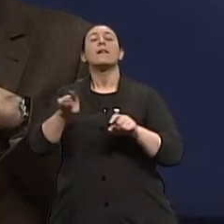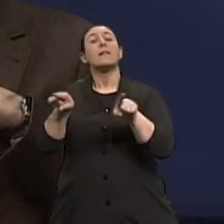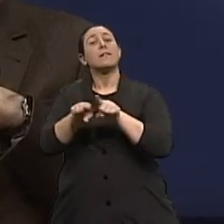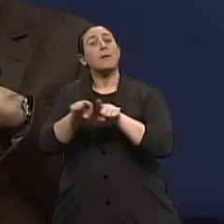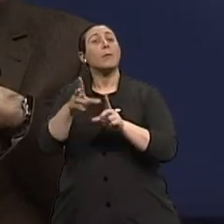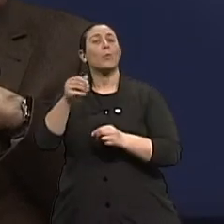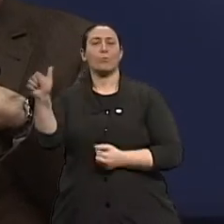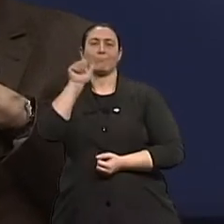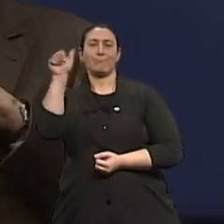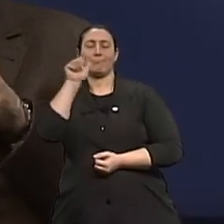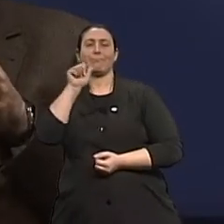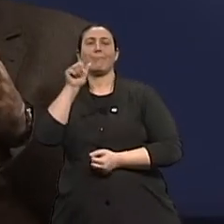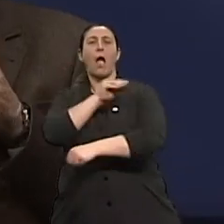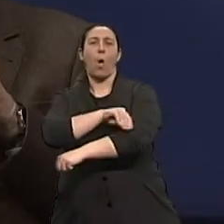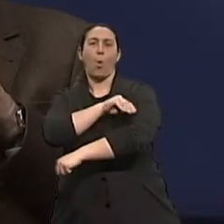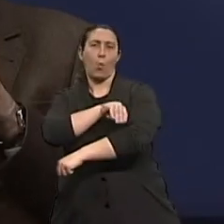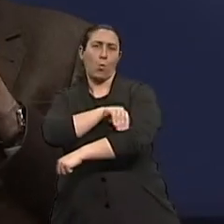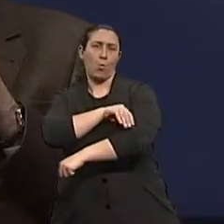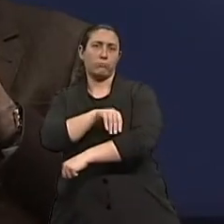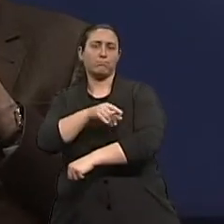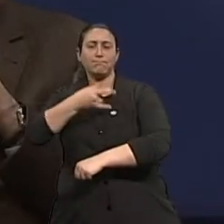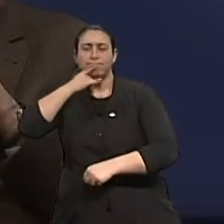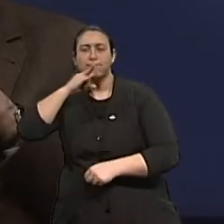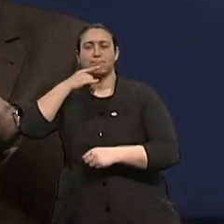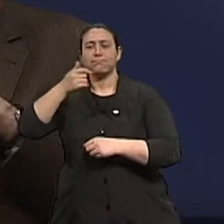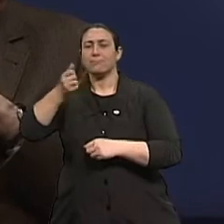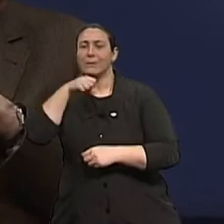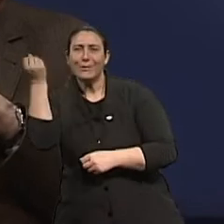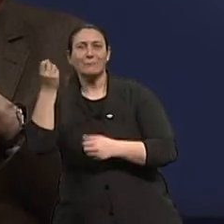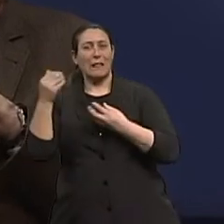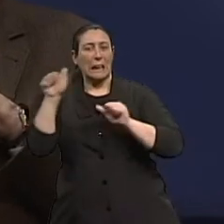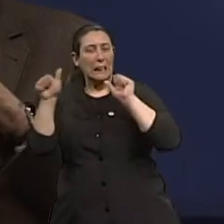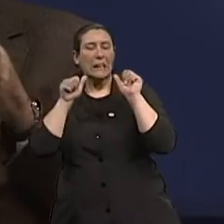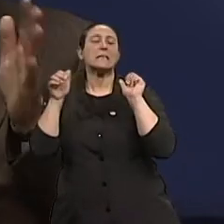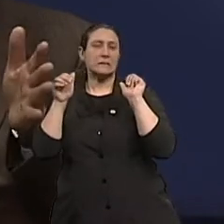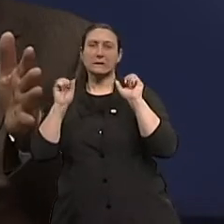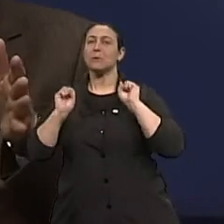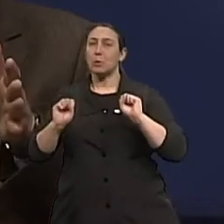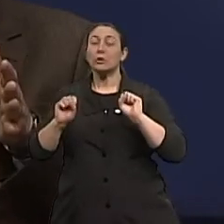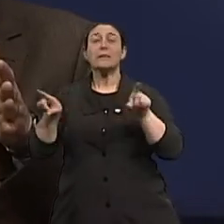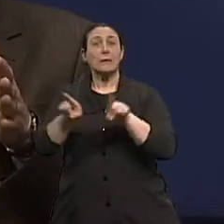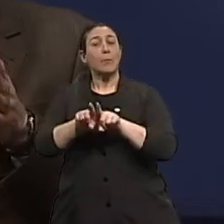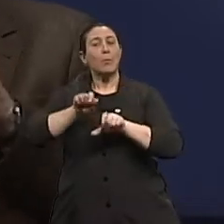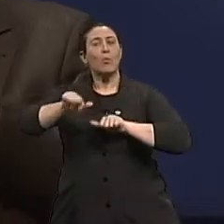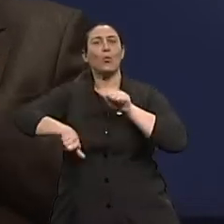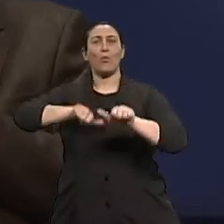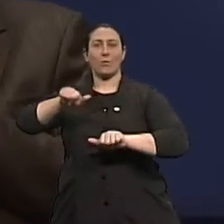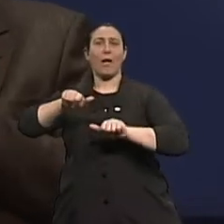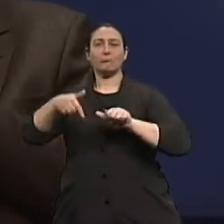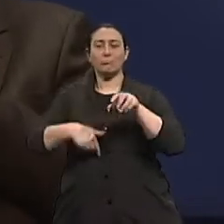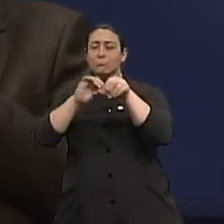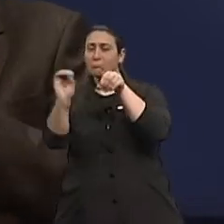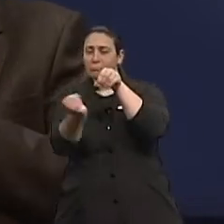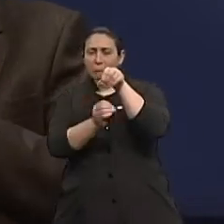do consumo de álcool. Então, mudanças de perfil de comportamento. Depois disto, né, nós devemos